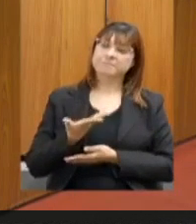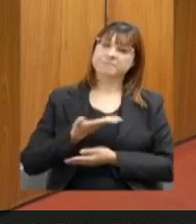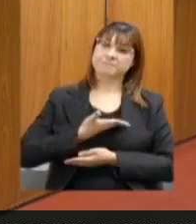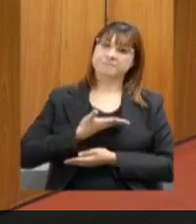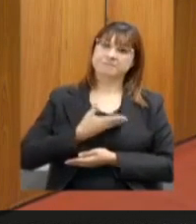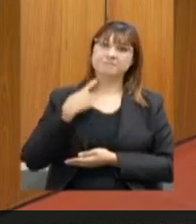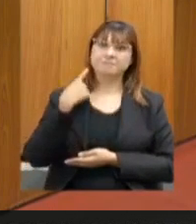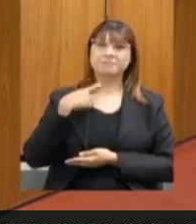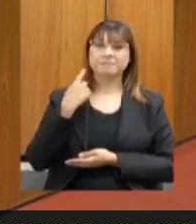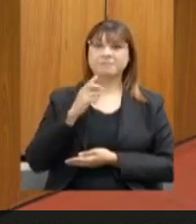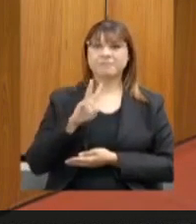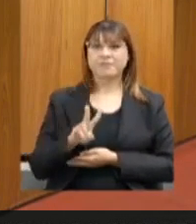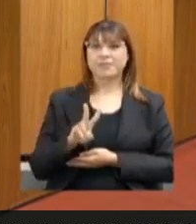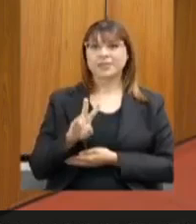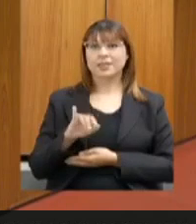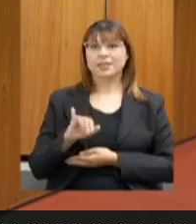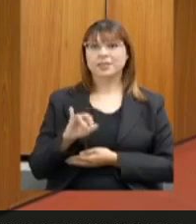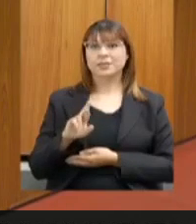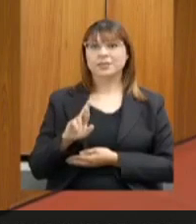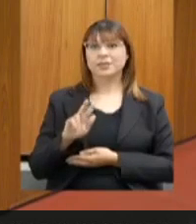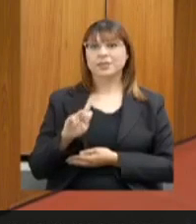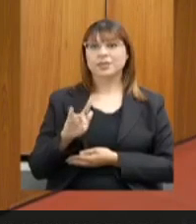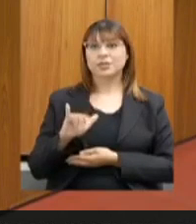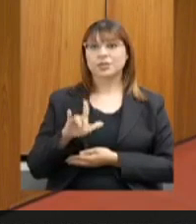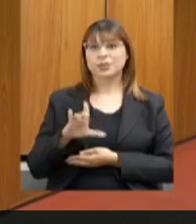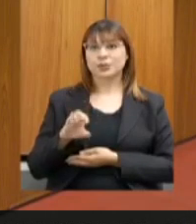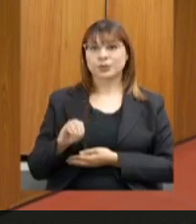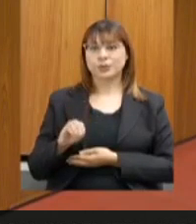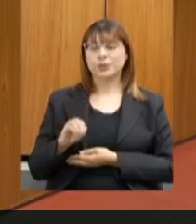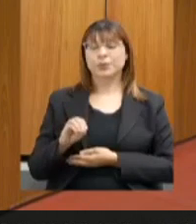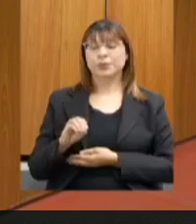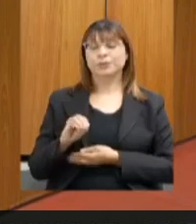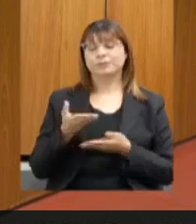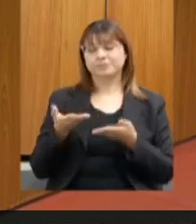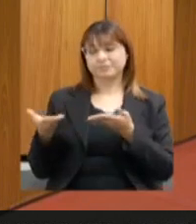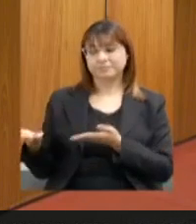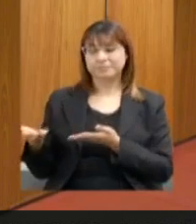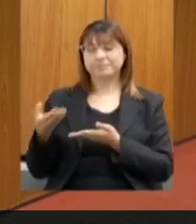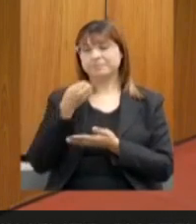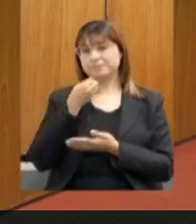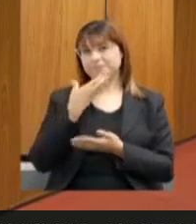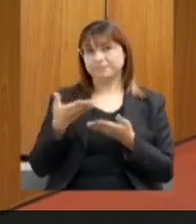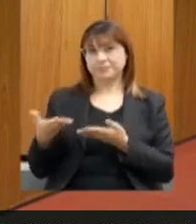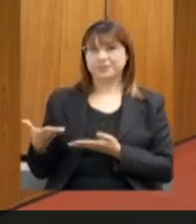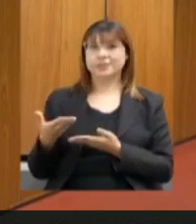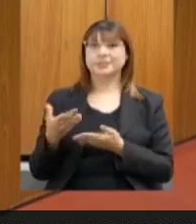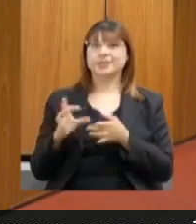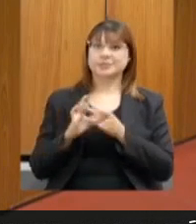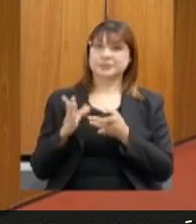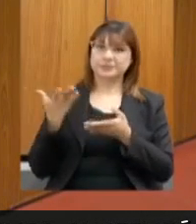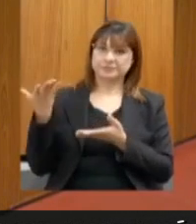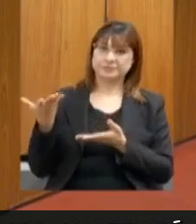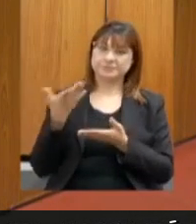deputado, Virgílio Guimarães, muito bem-vindo, deputado, com a palavra para as suas considerações, deputado.